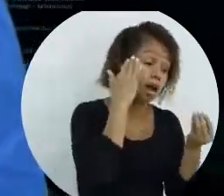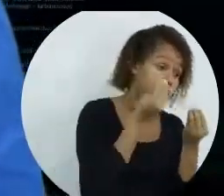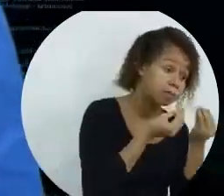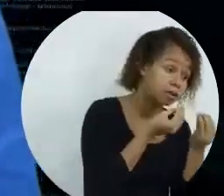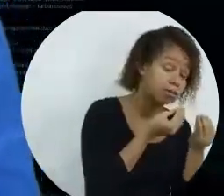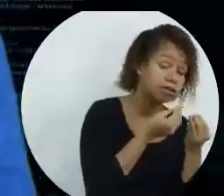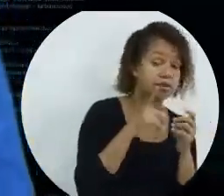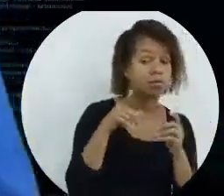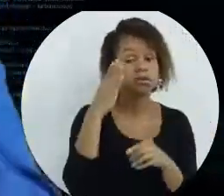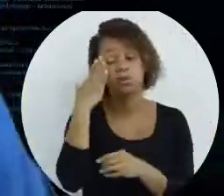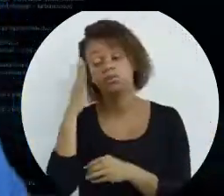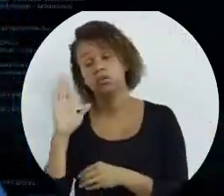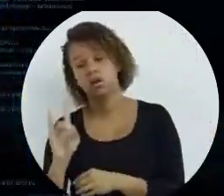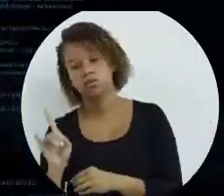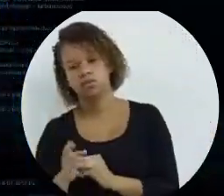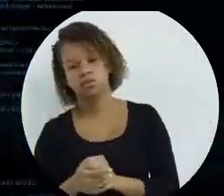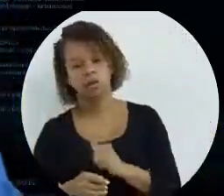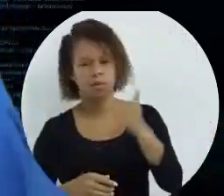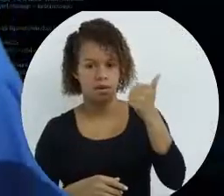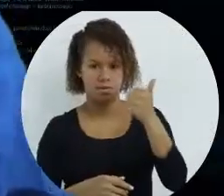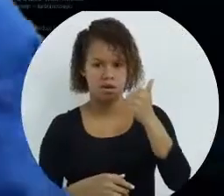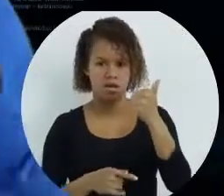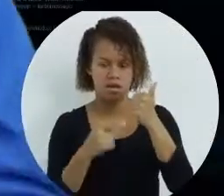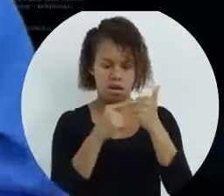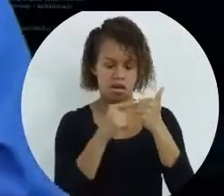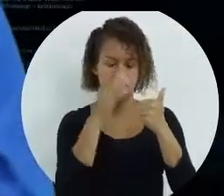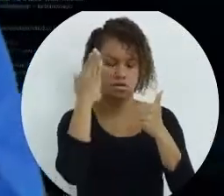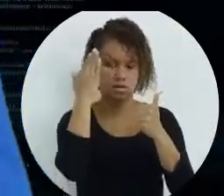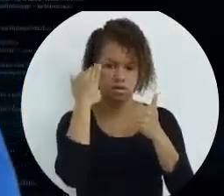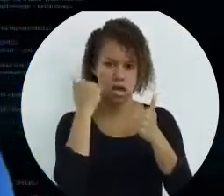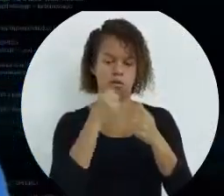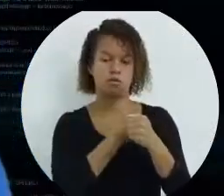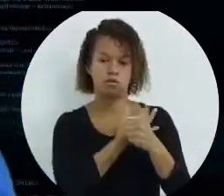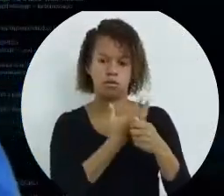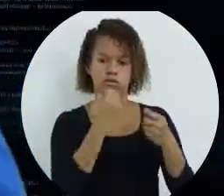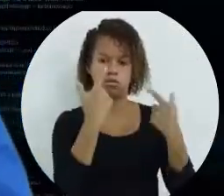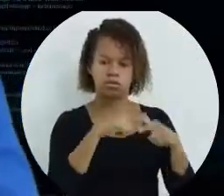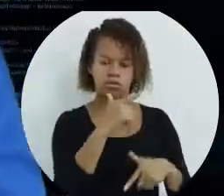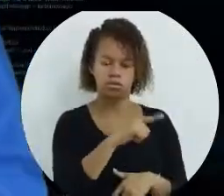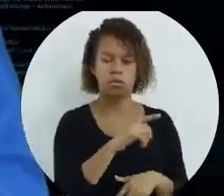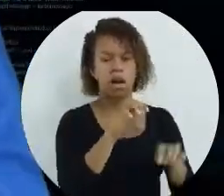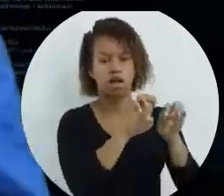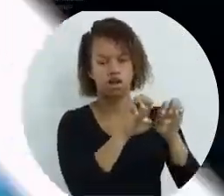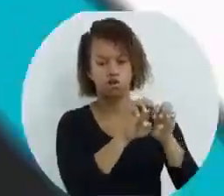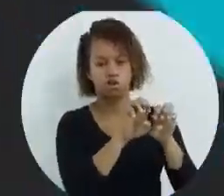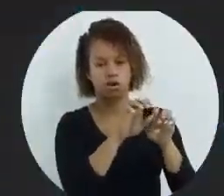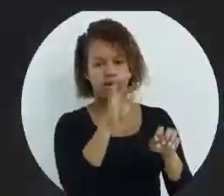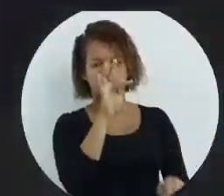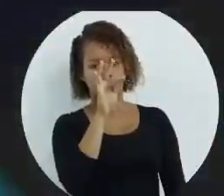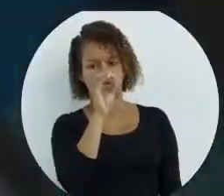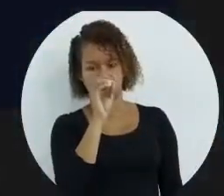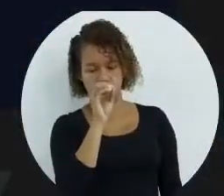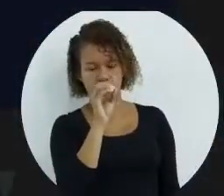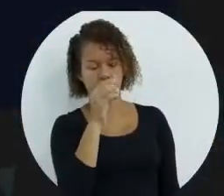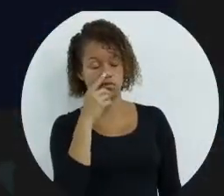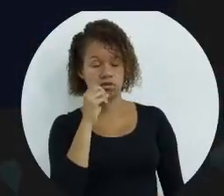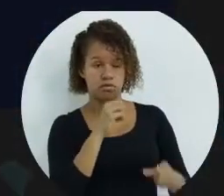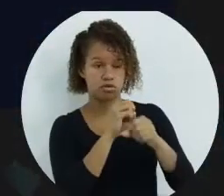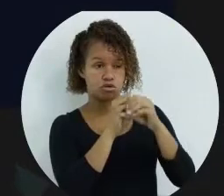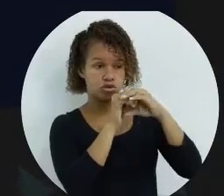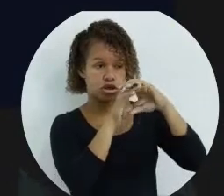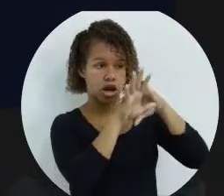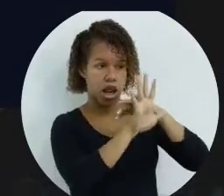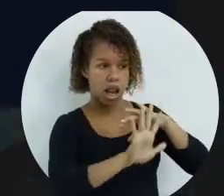não sabe, certo? A primeira delas, quando você sabe o número de repetições, é a estrutura for. Então, como você pode ver aí no slide,